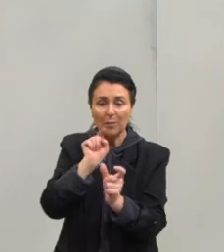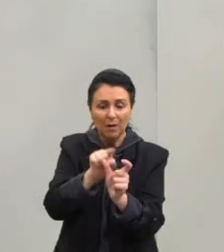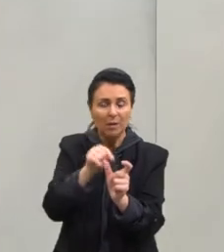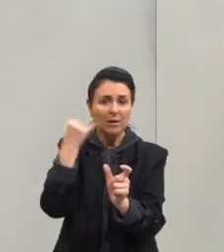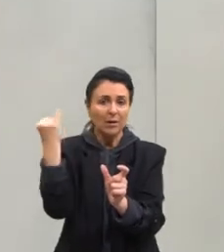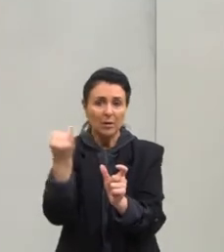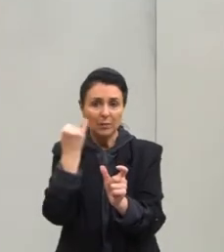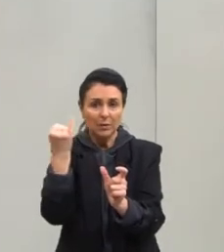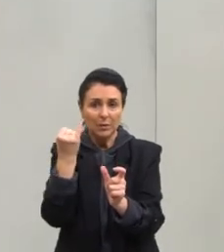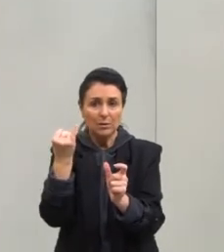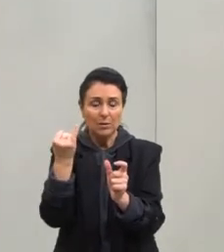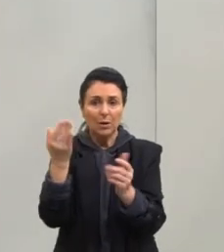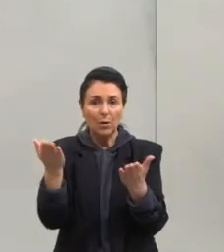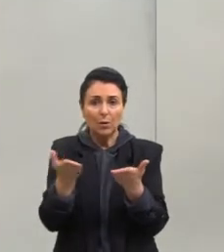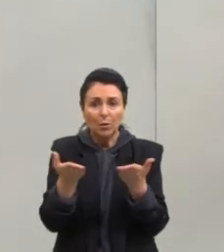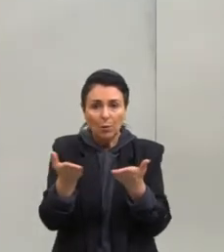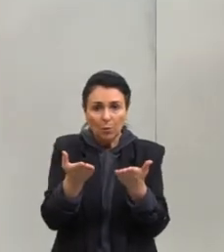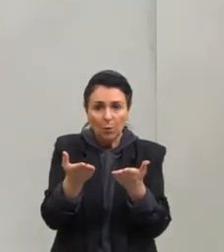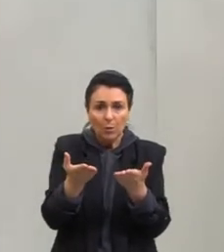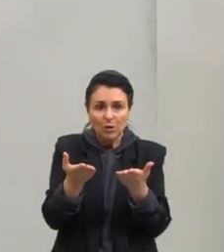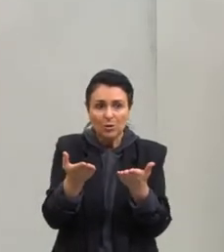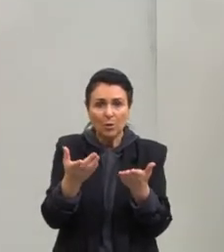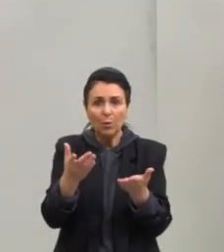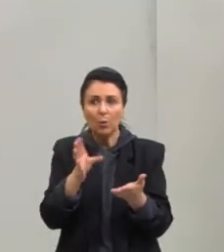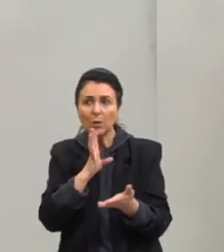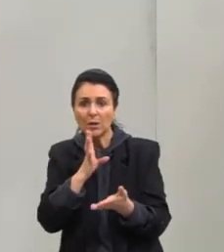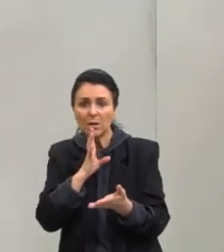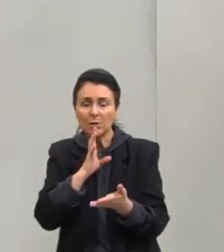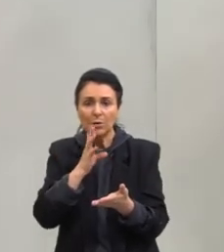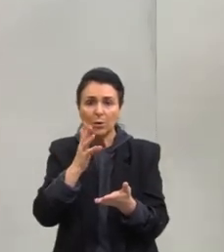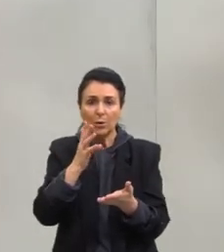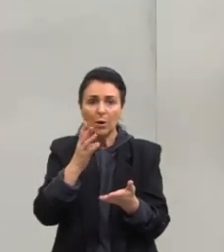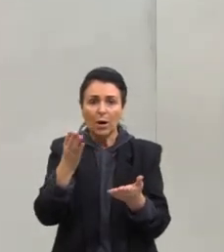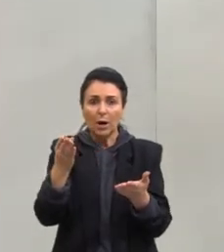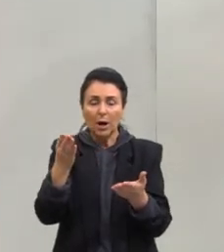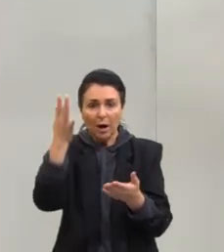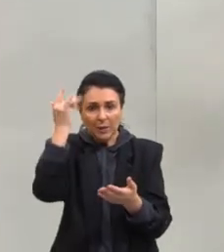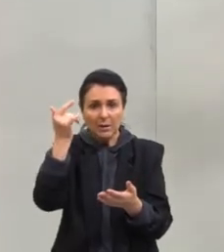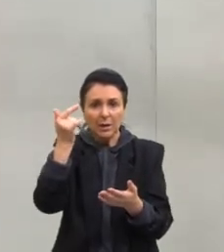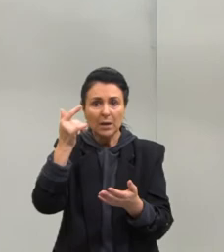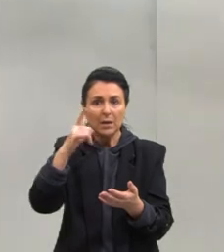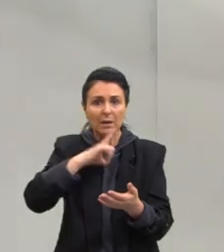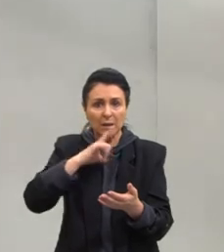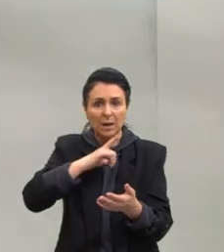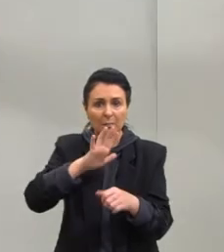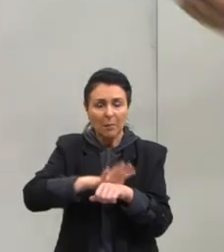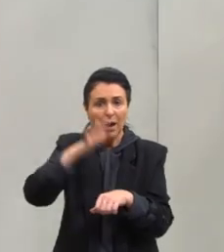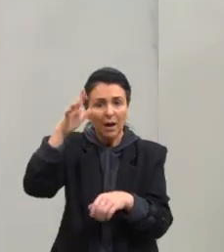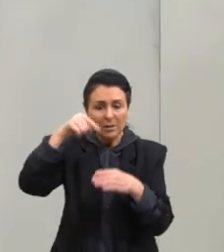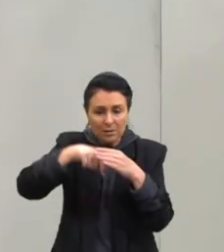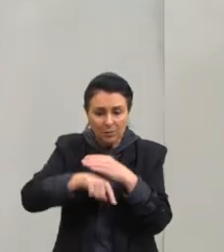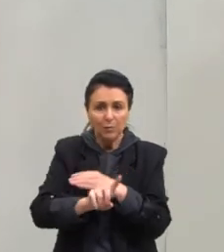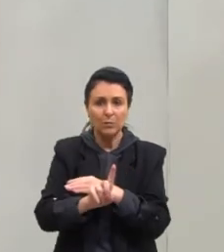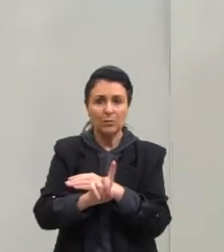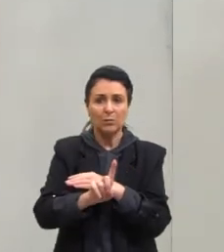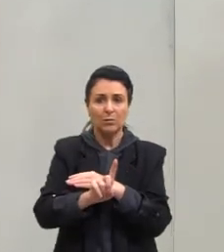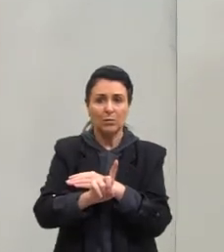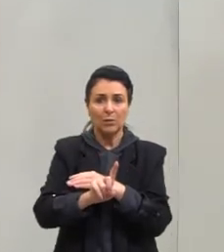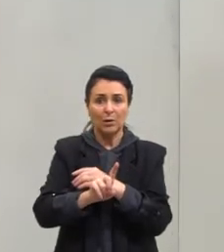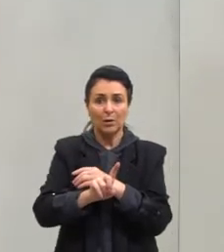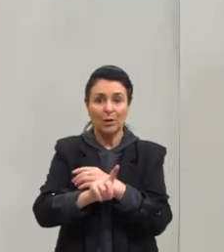Hoje eu adquiri uma palavra em inglês. Amanhã eu vou adquirir a segunda palavra. Eu vou enriquecendo diariamente o meu conhecimento.